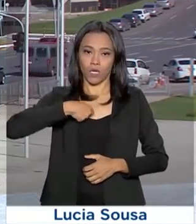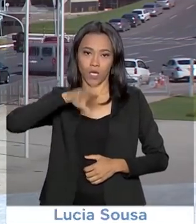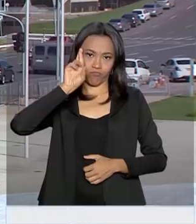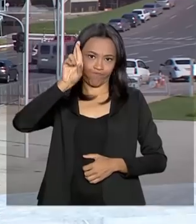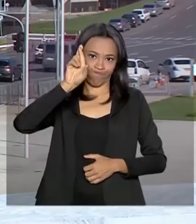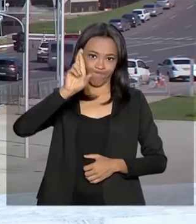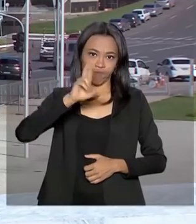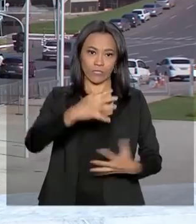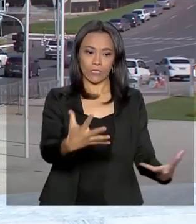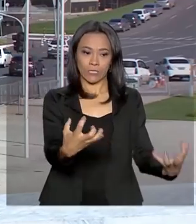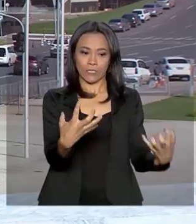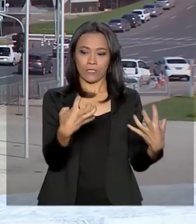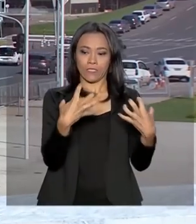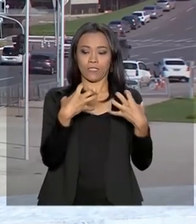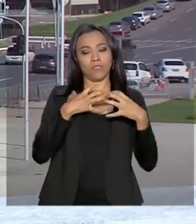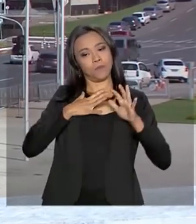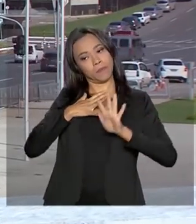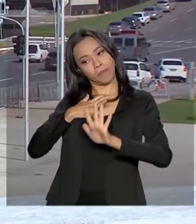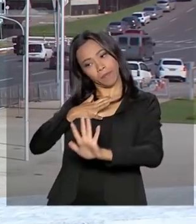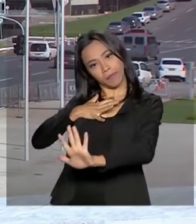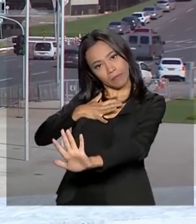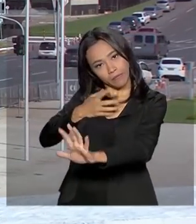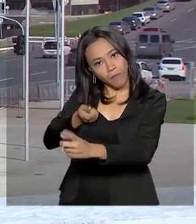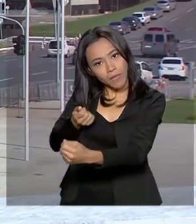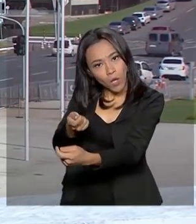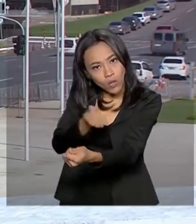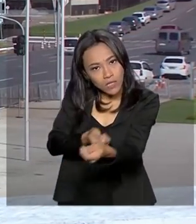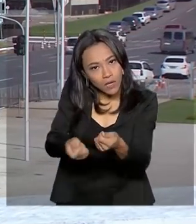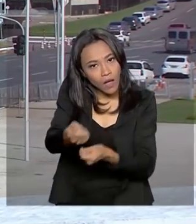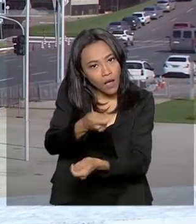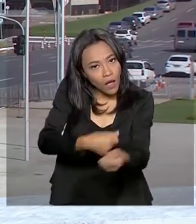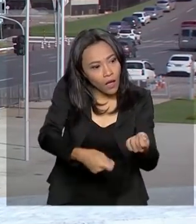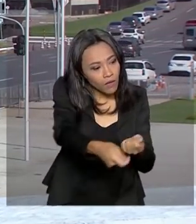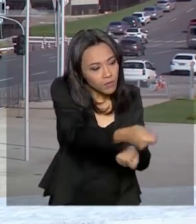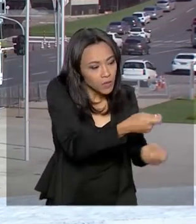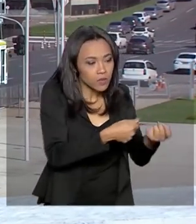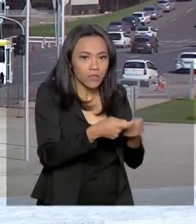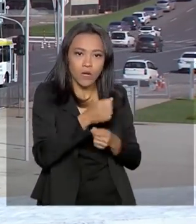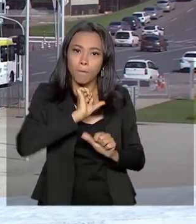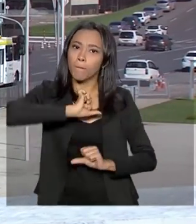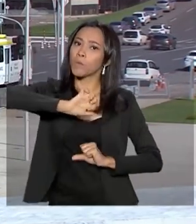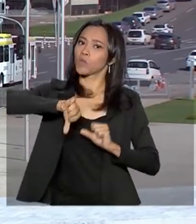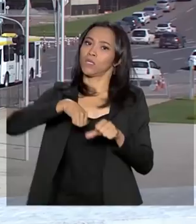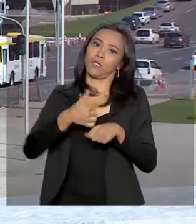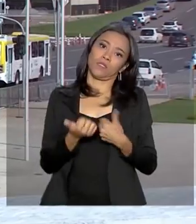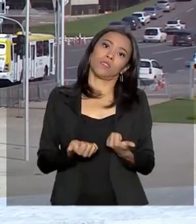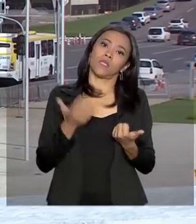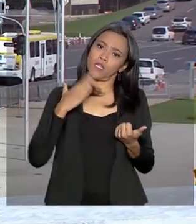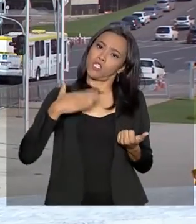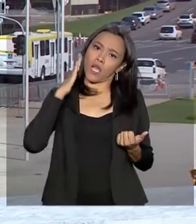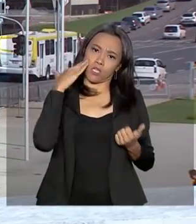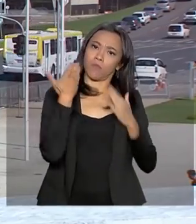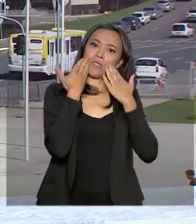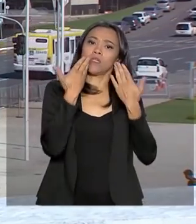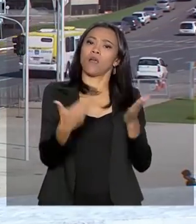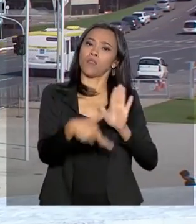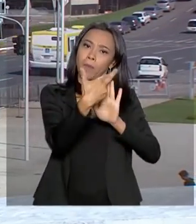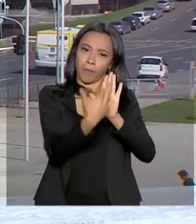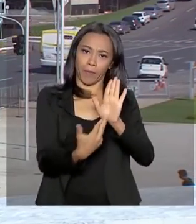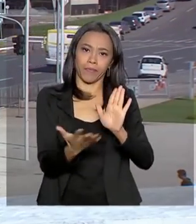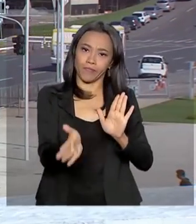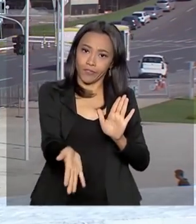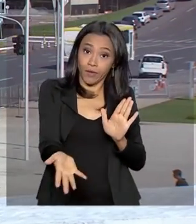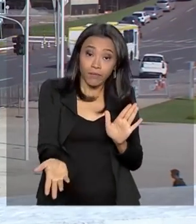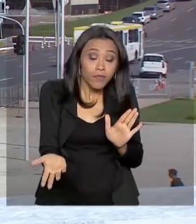pressionado, prometeu negociar ali com os líderes parlamentares possíveis mudanças no parecer que ele já apresentou. E aí devem entrar nessa